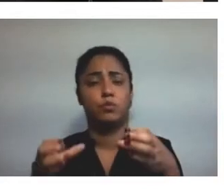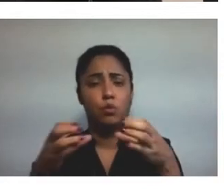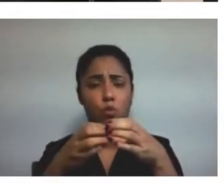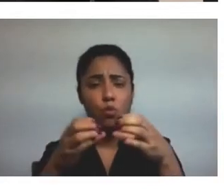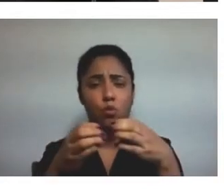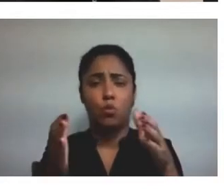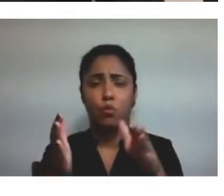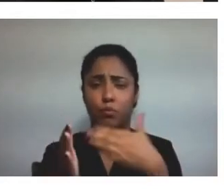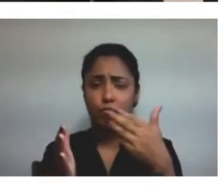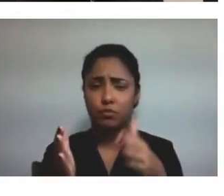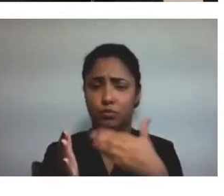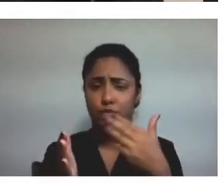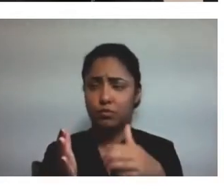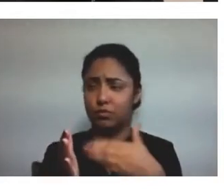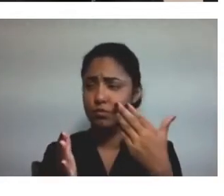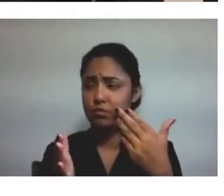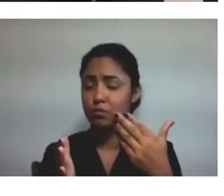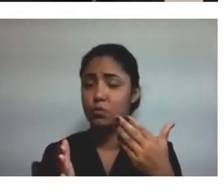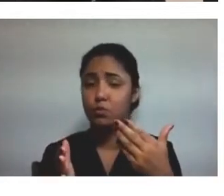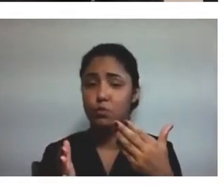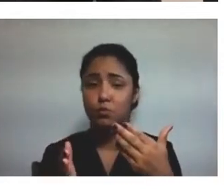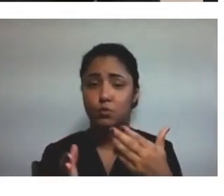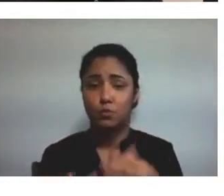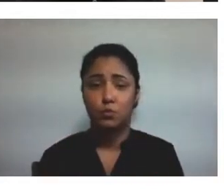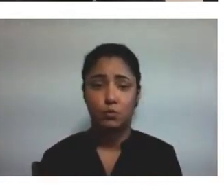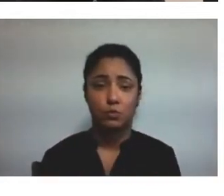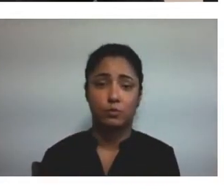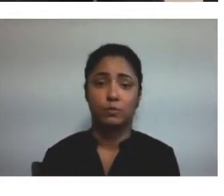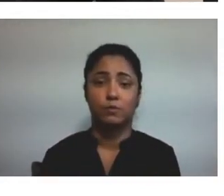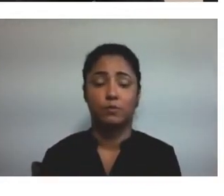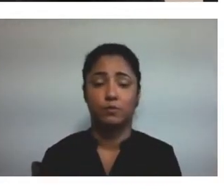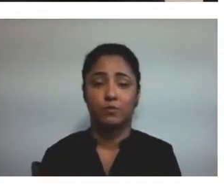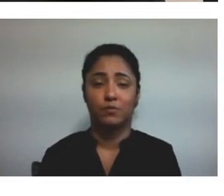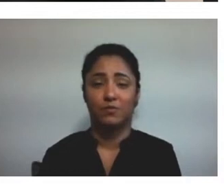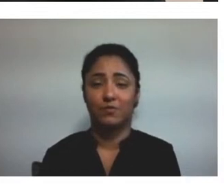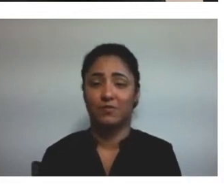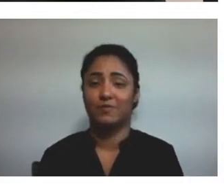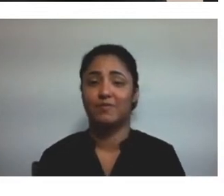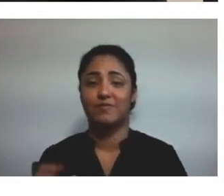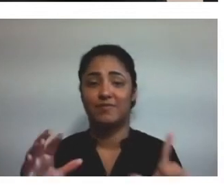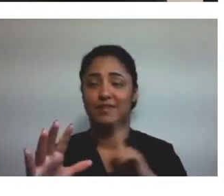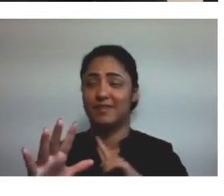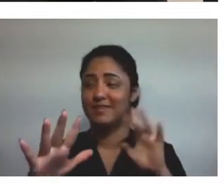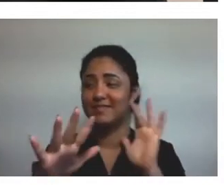o... o username, né? Da rede social ao lado do Instagram.